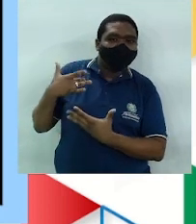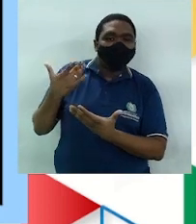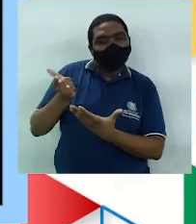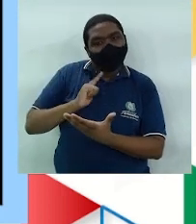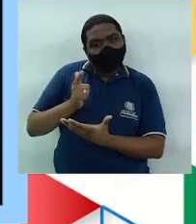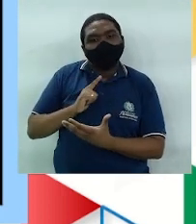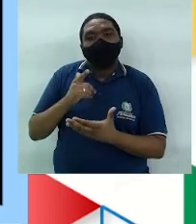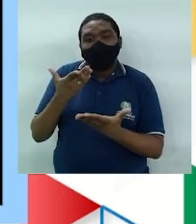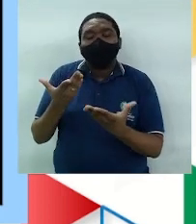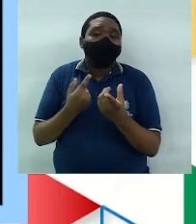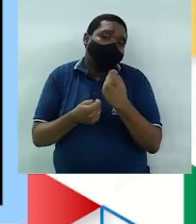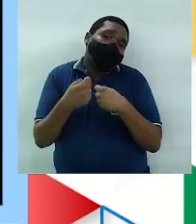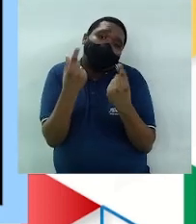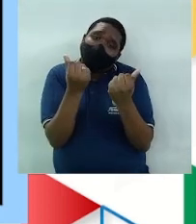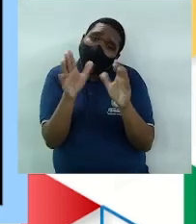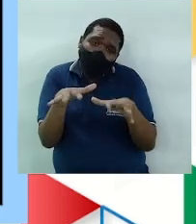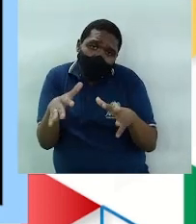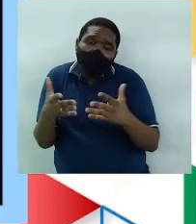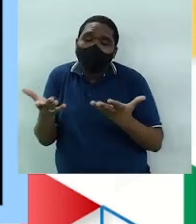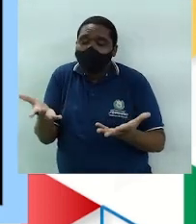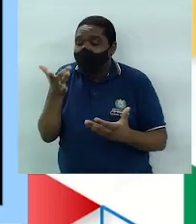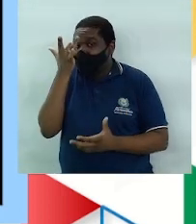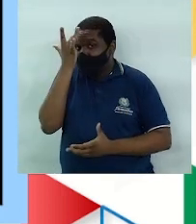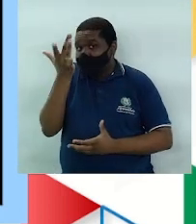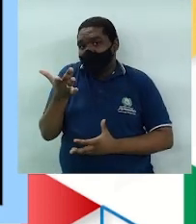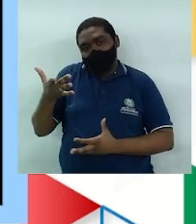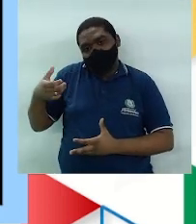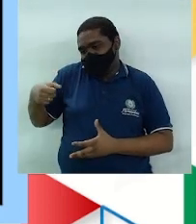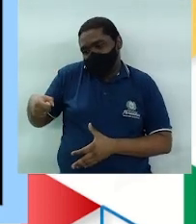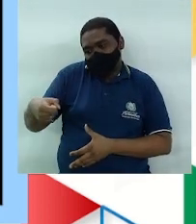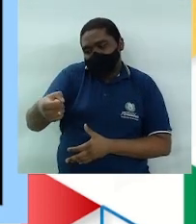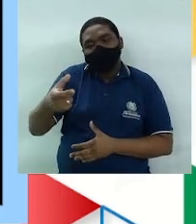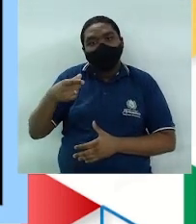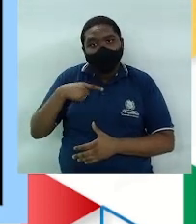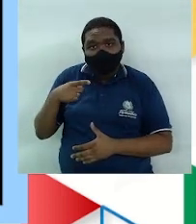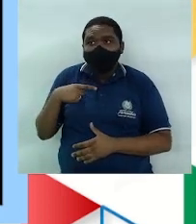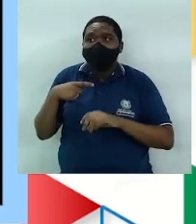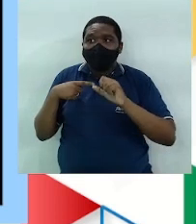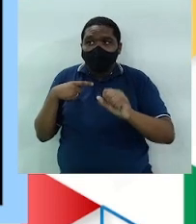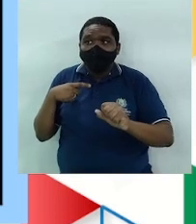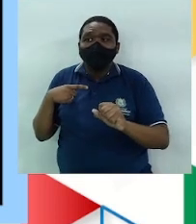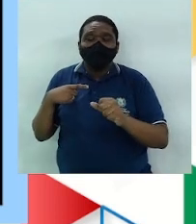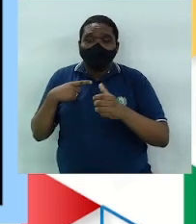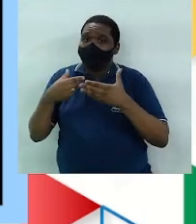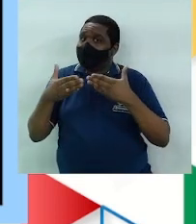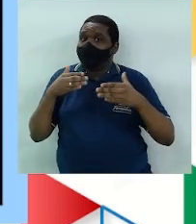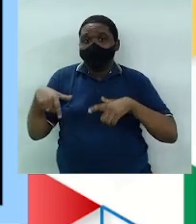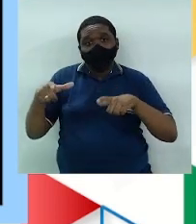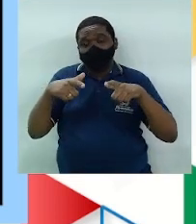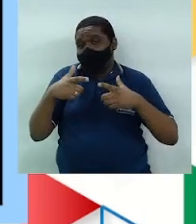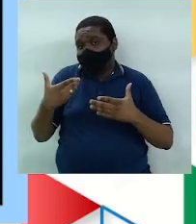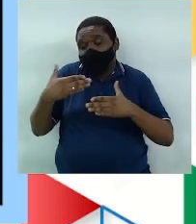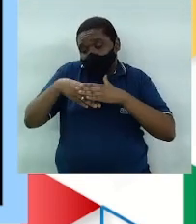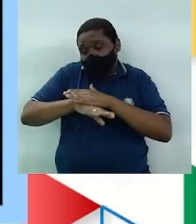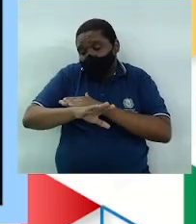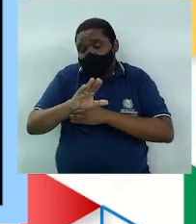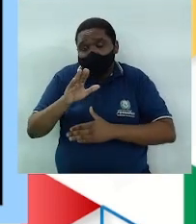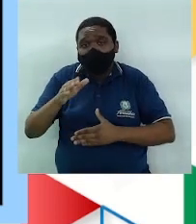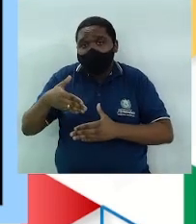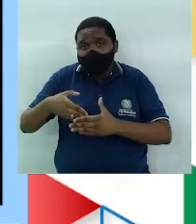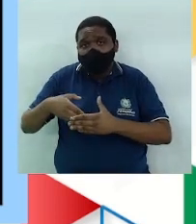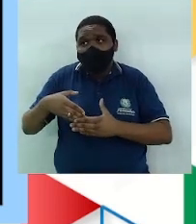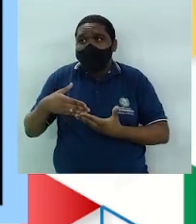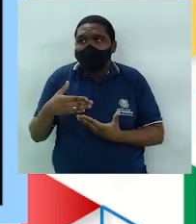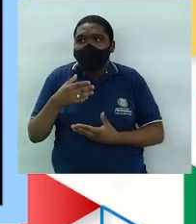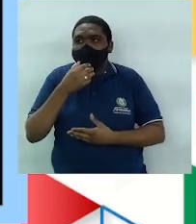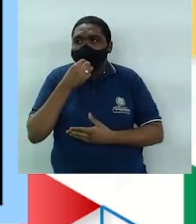bastante econômico. É fácil de transportar. A embalagem permite que seja levada para qualquer lugar, desde que esteja preservado